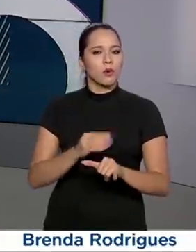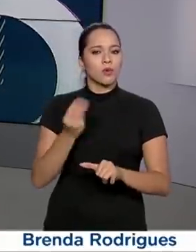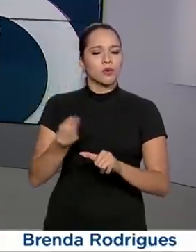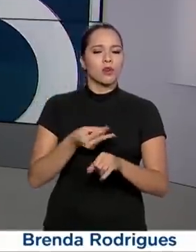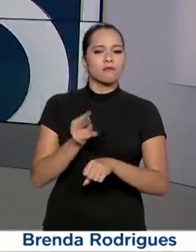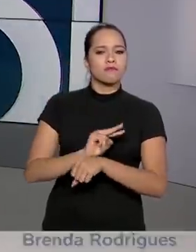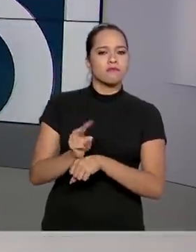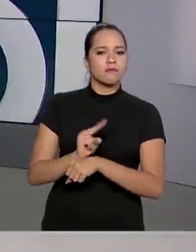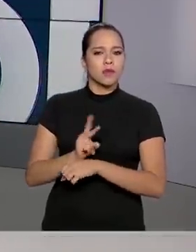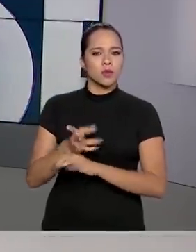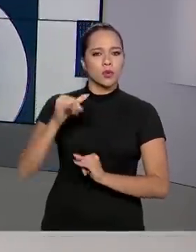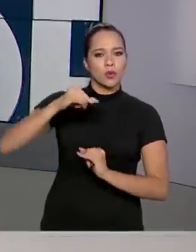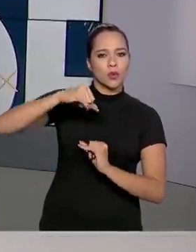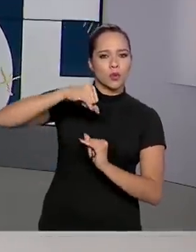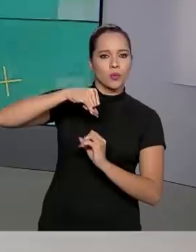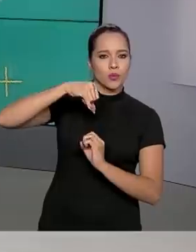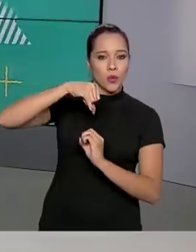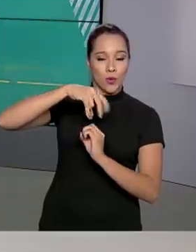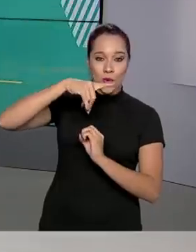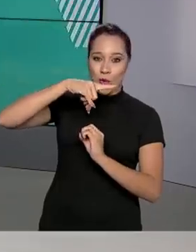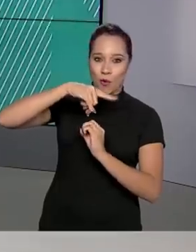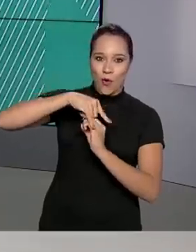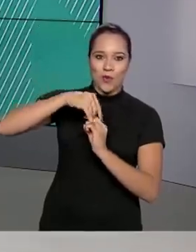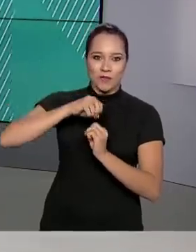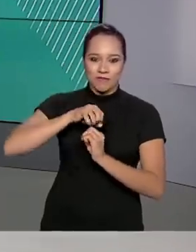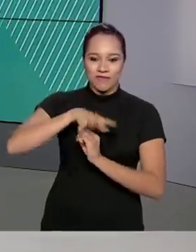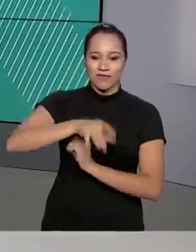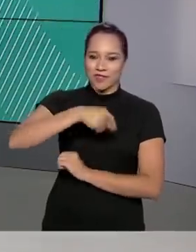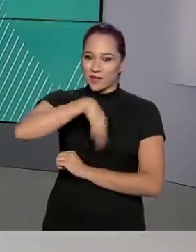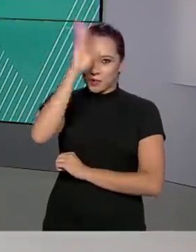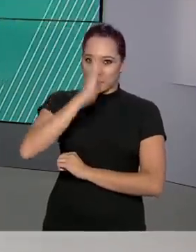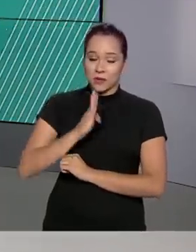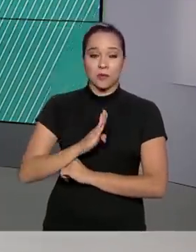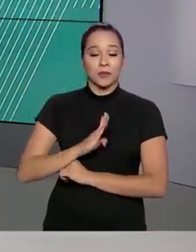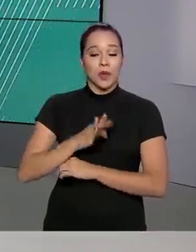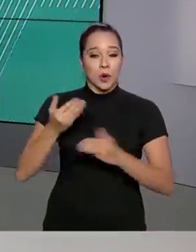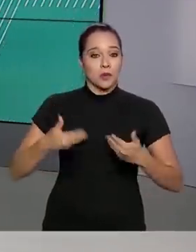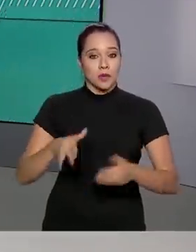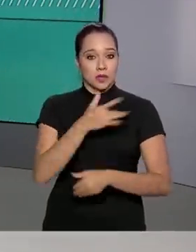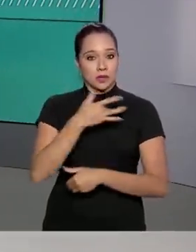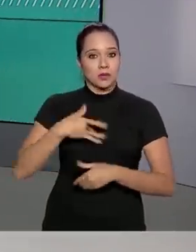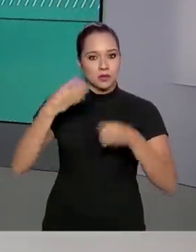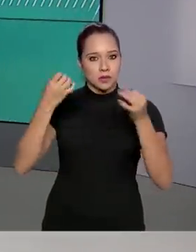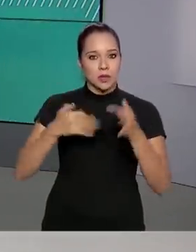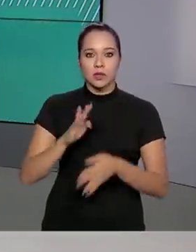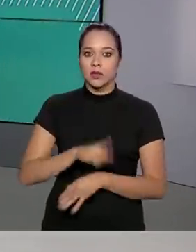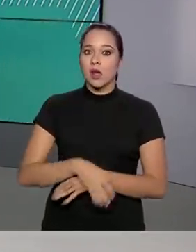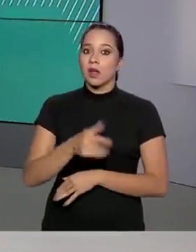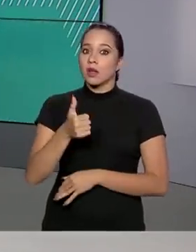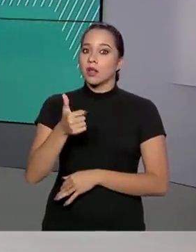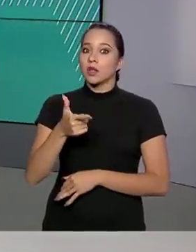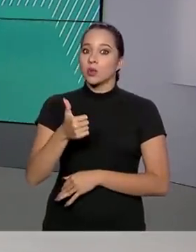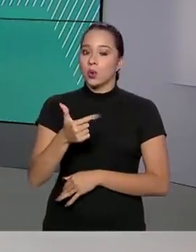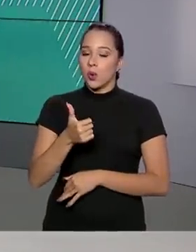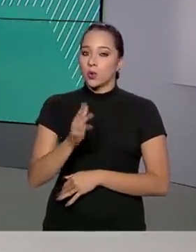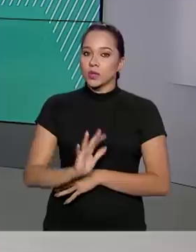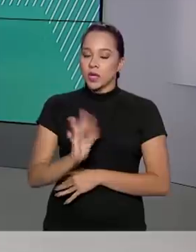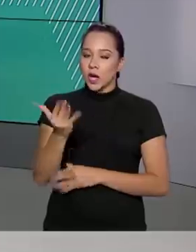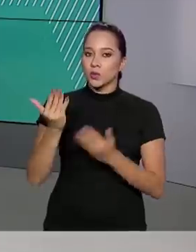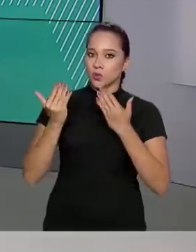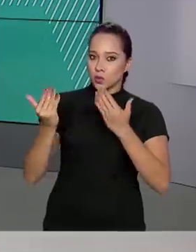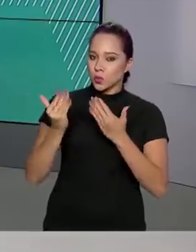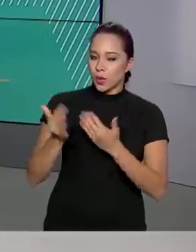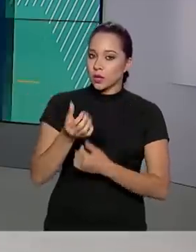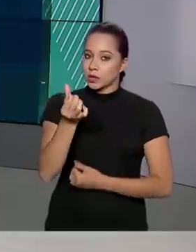monitoramento do coronavírus aqui no Brasil. O Ministério da Saúde acaba de divulgar que agora são 12 os casos suspeitos em